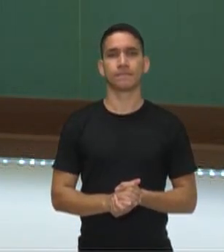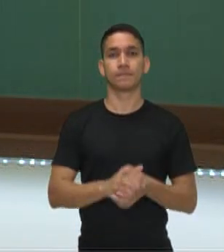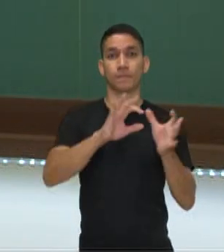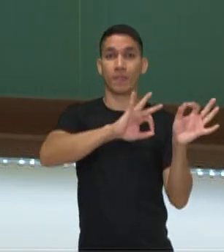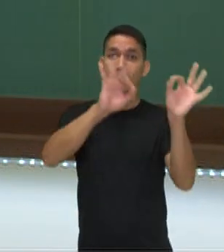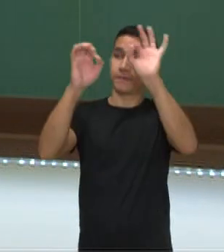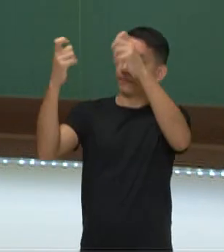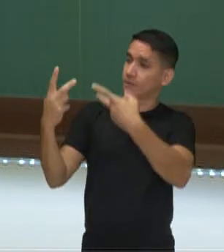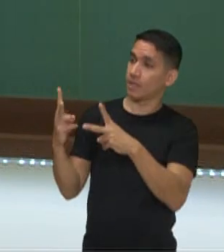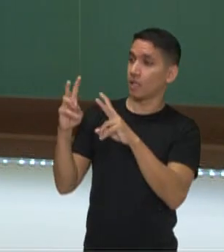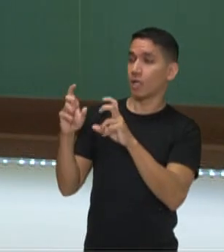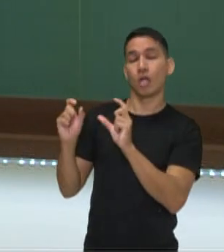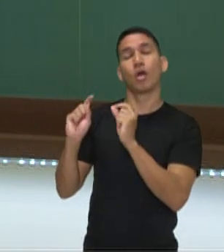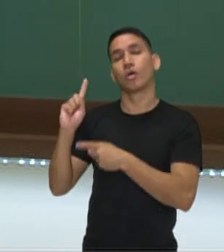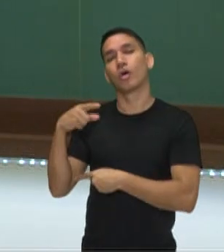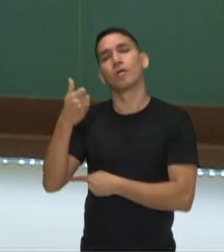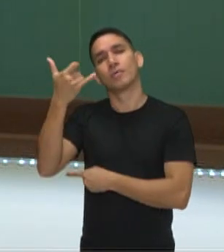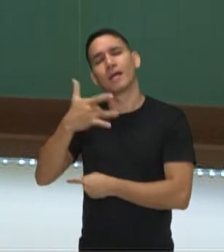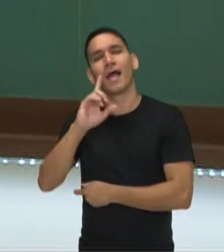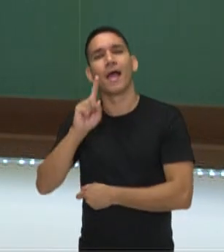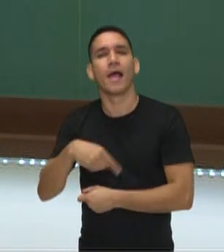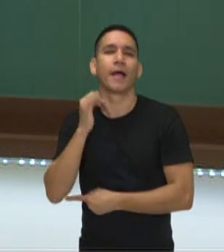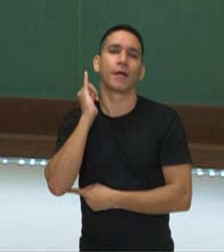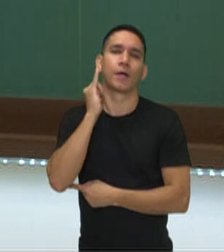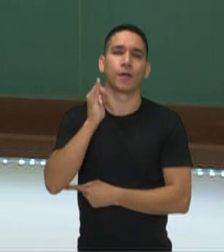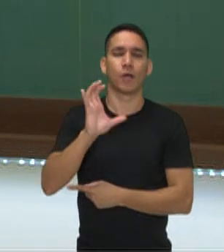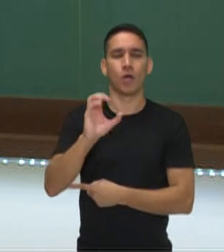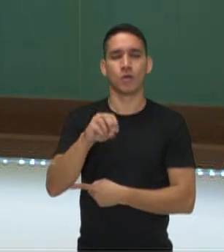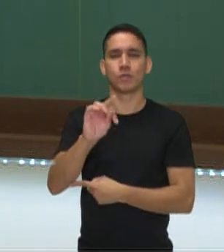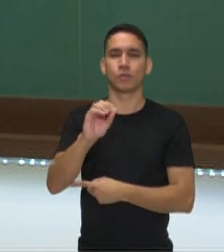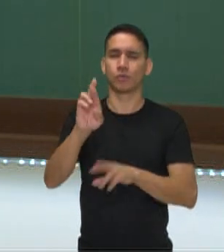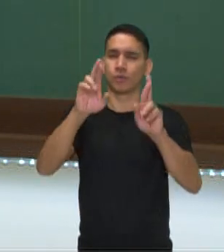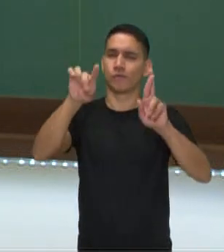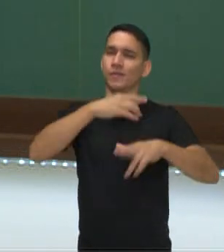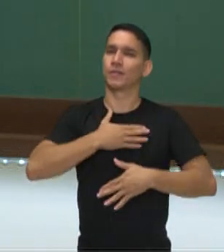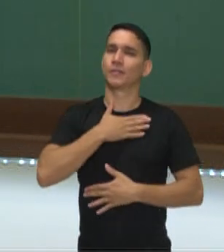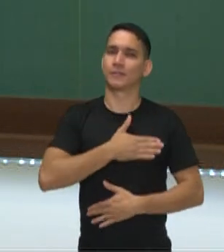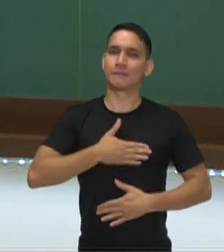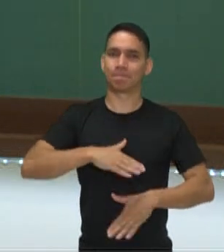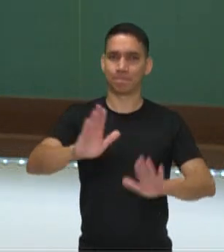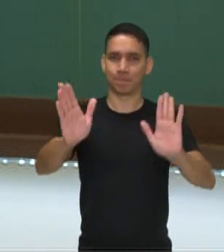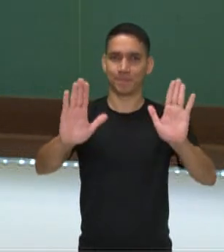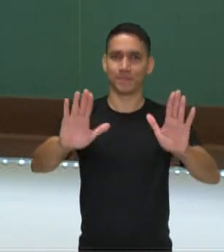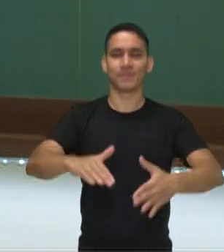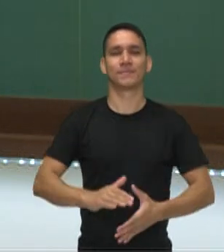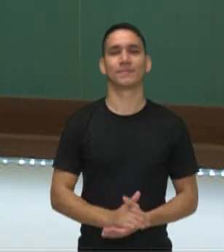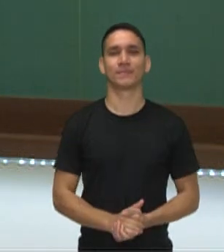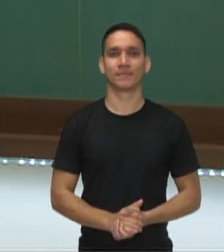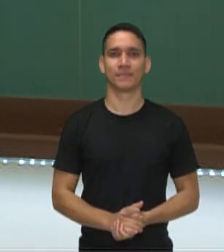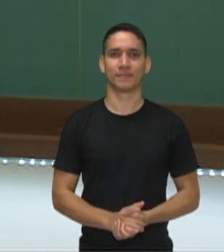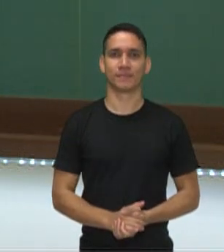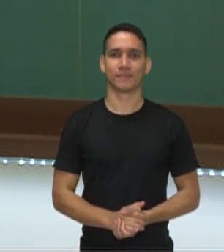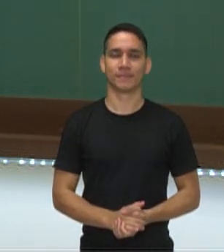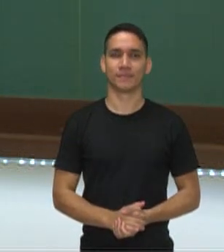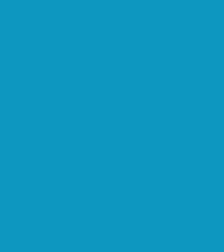Neste vídeo, falamos sobre conto. Espero que vocês tenham gostado e até breve.